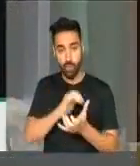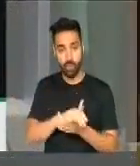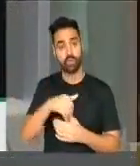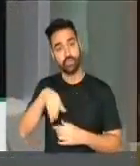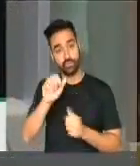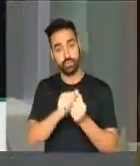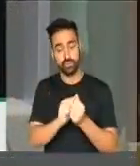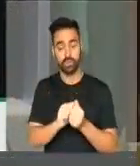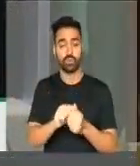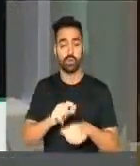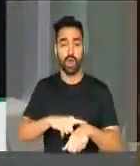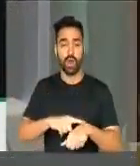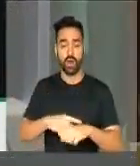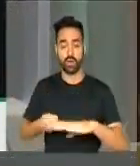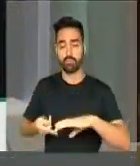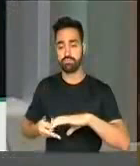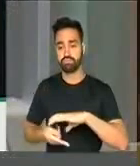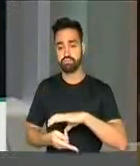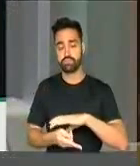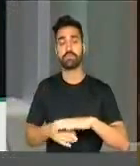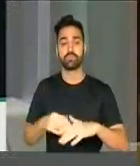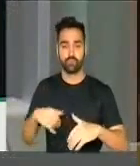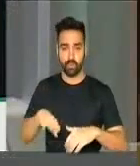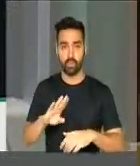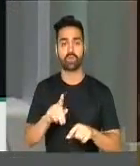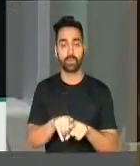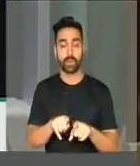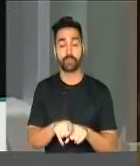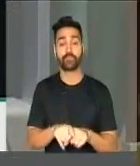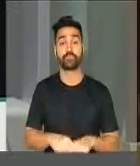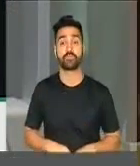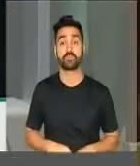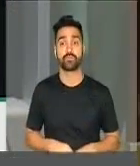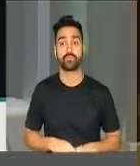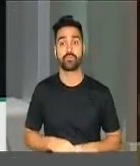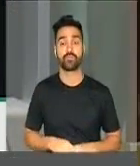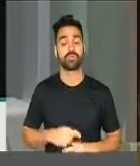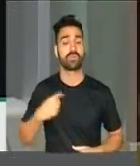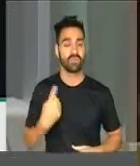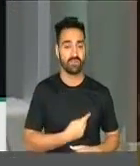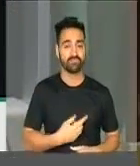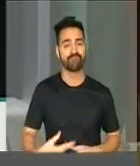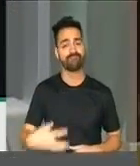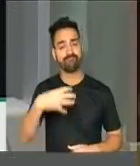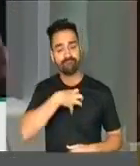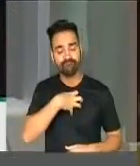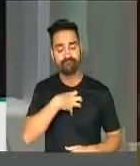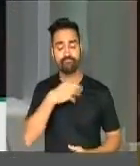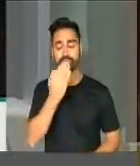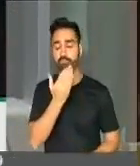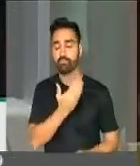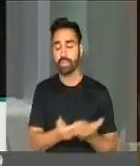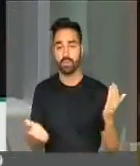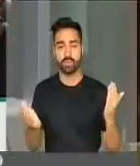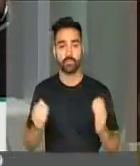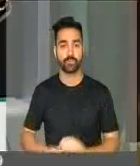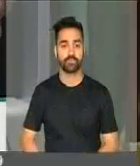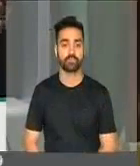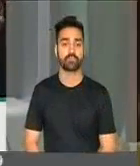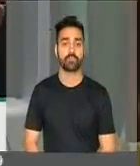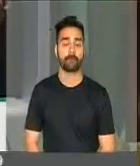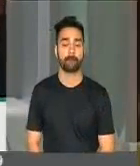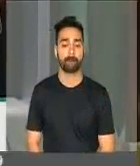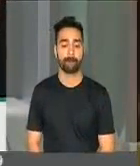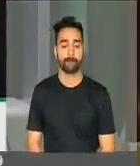velório e no funeral, e dizer que nós sim perdemos um... Muito